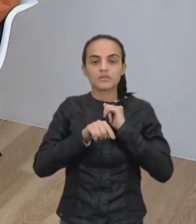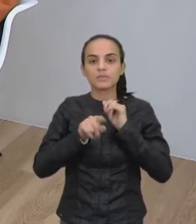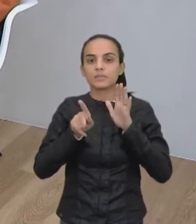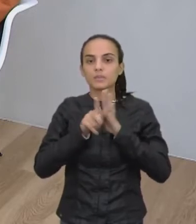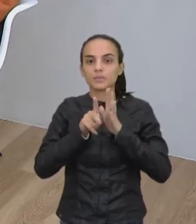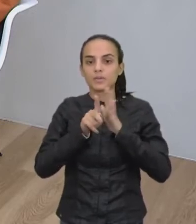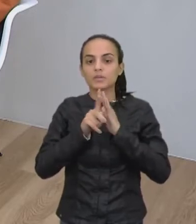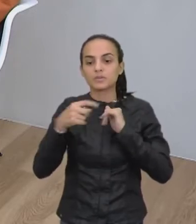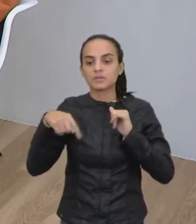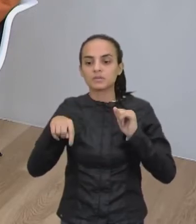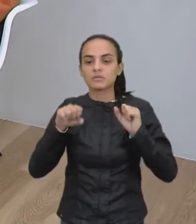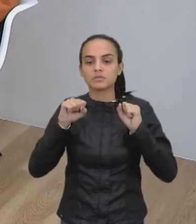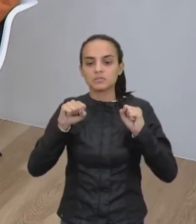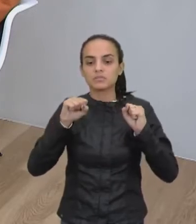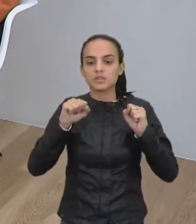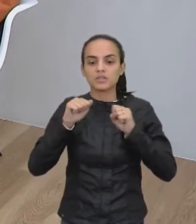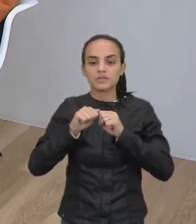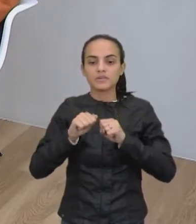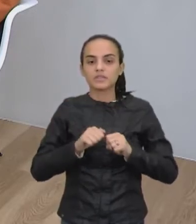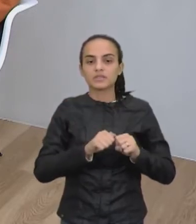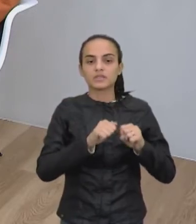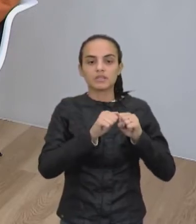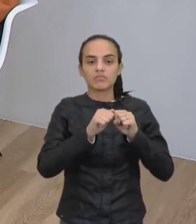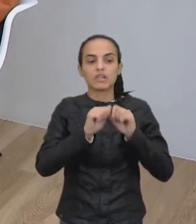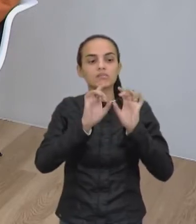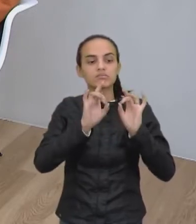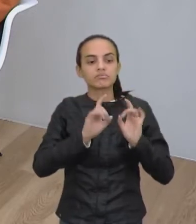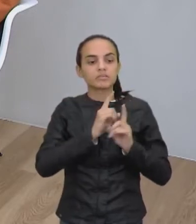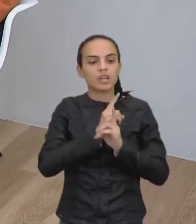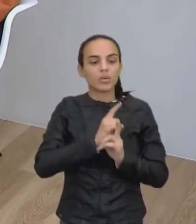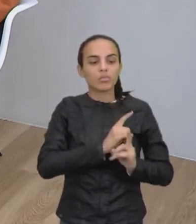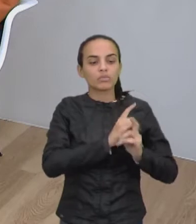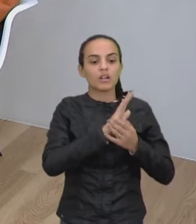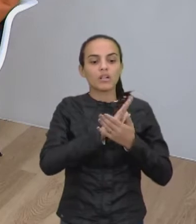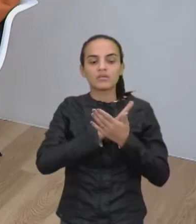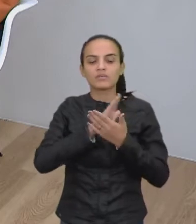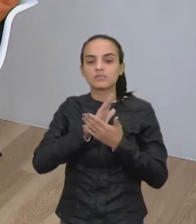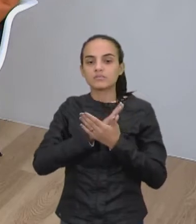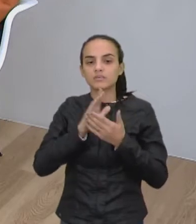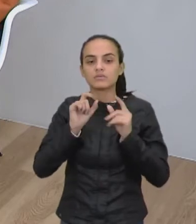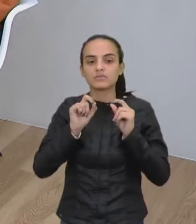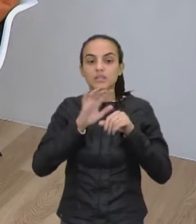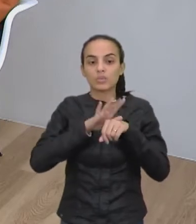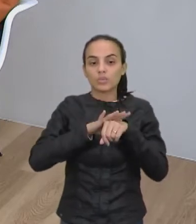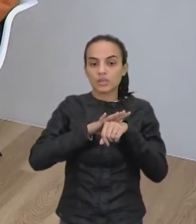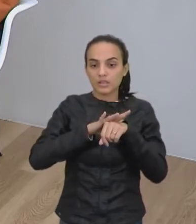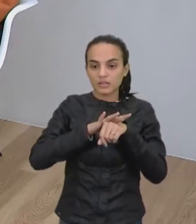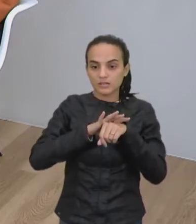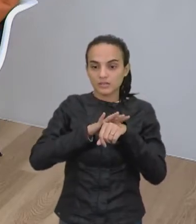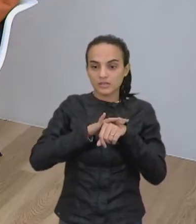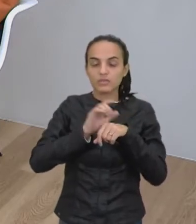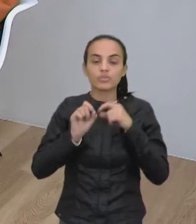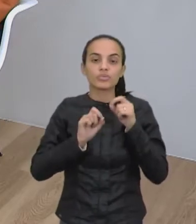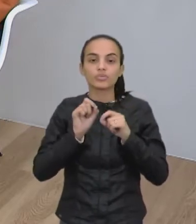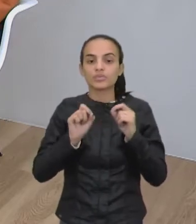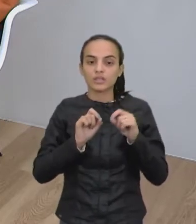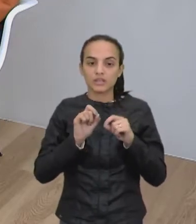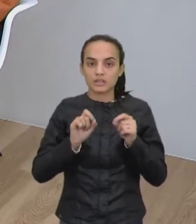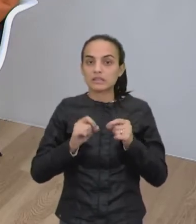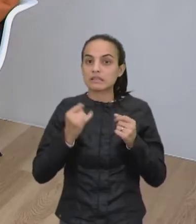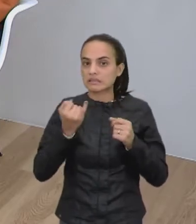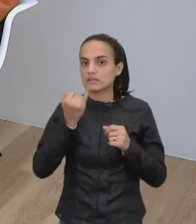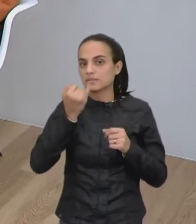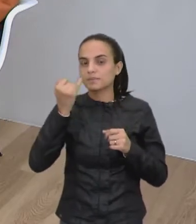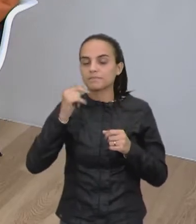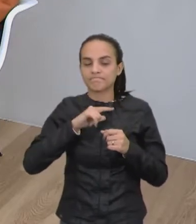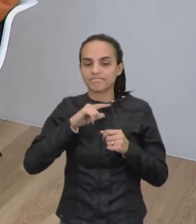né, que a gente pode, então, fazer para detectar aí determinadas doenças, né, o que é aí também super